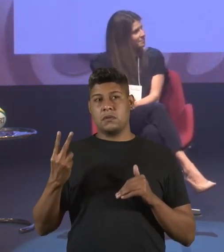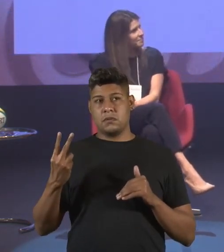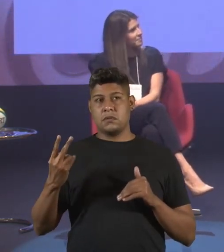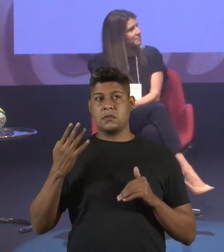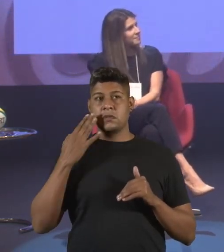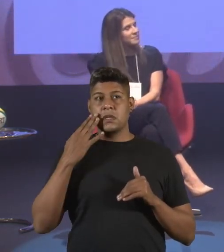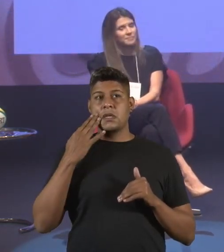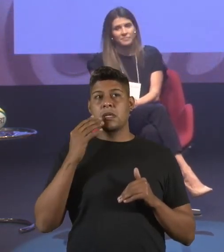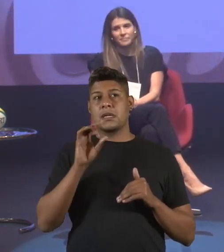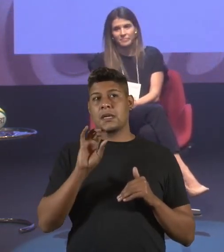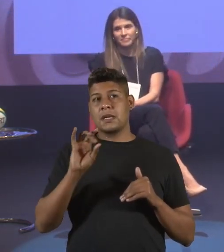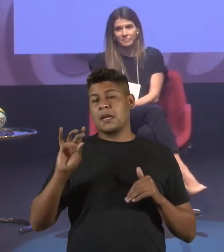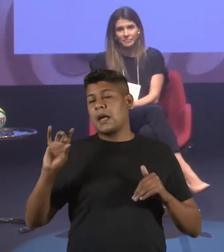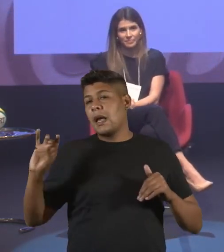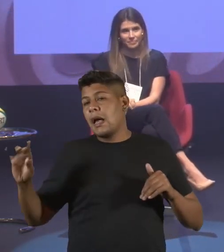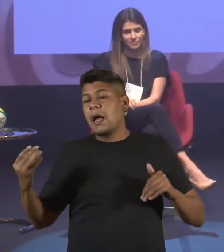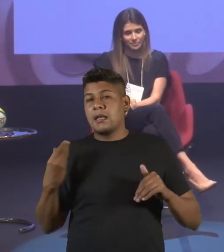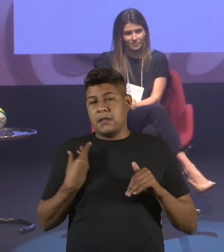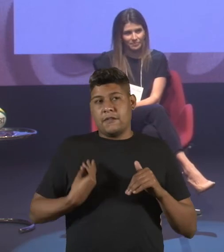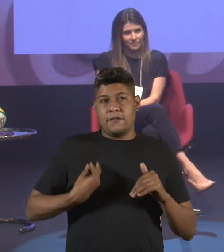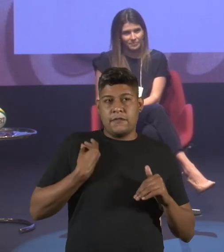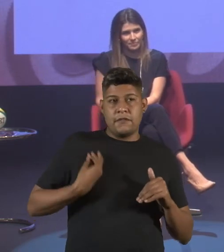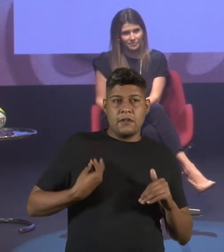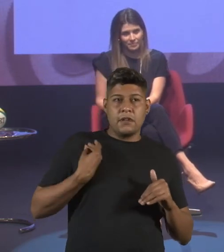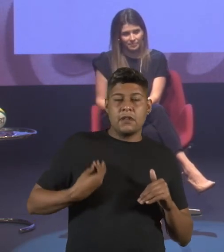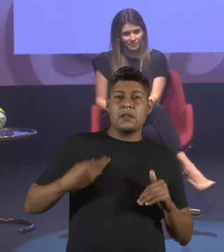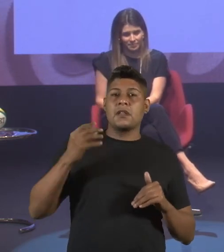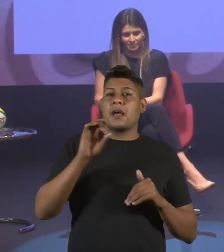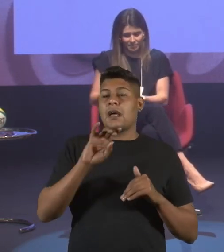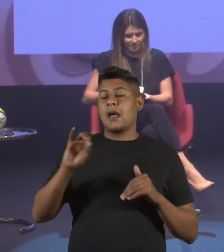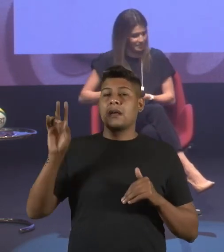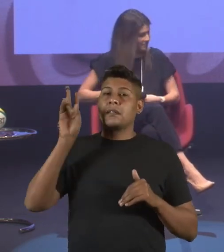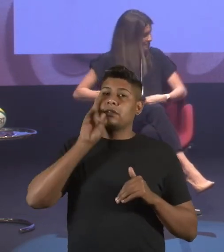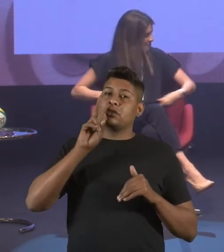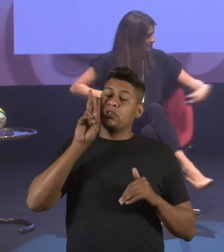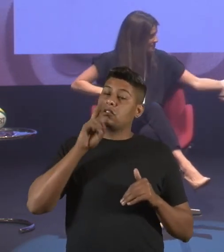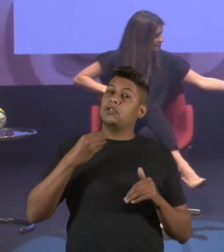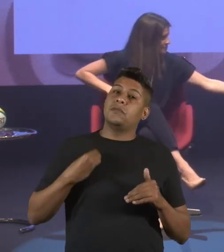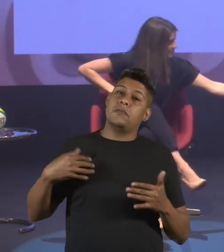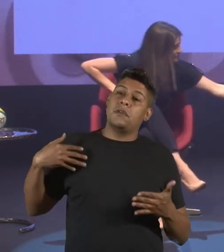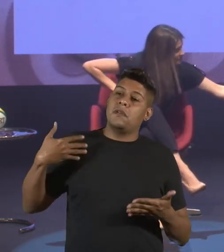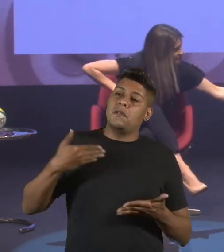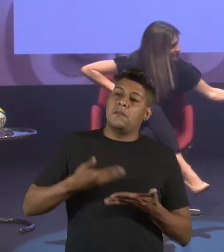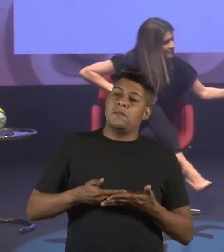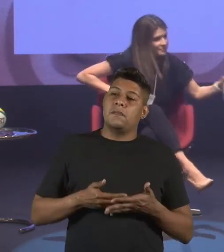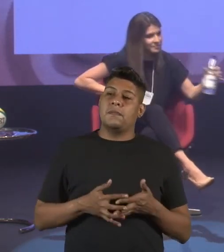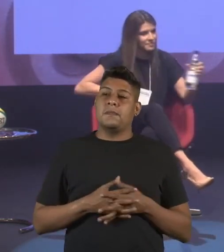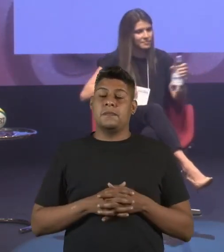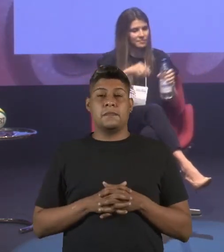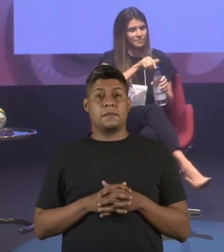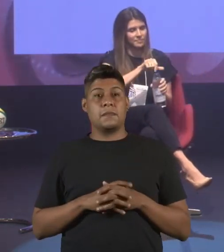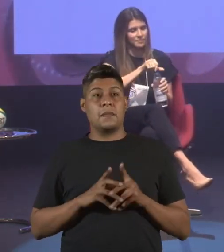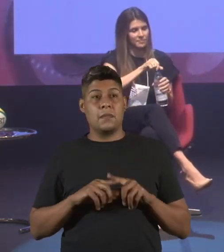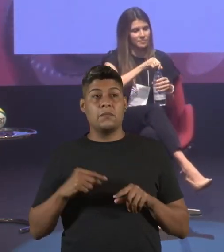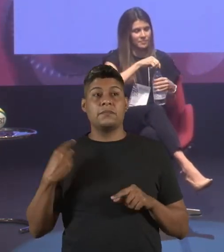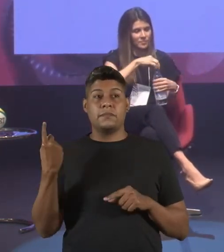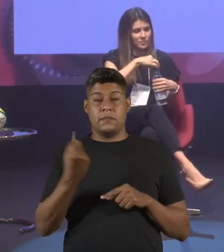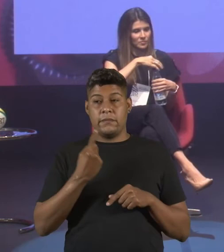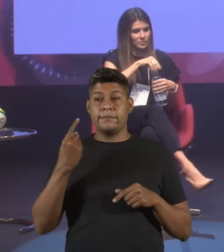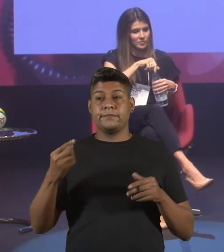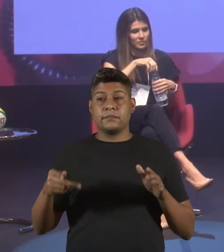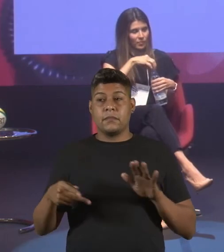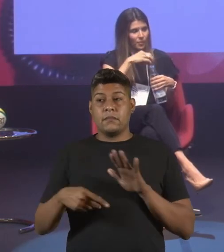de cada linhazinha, de cada história que eu vivi até agora. Só que nós já fazemos